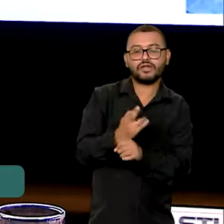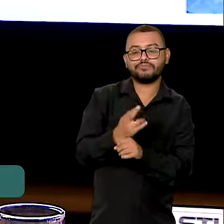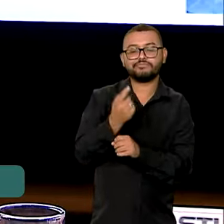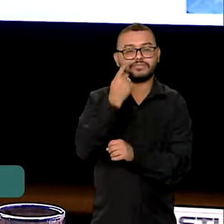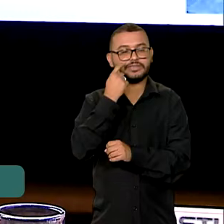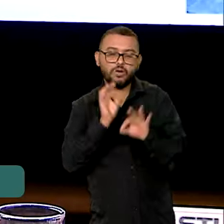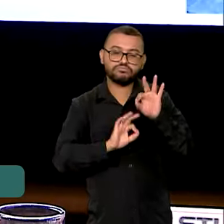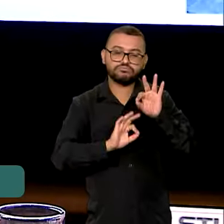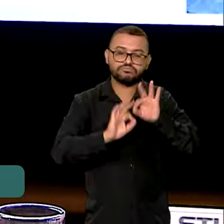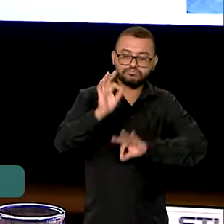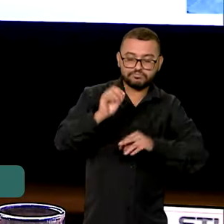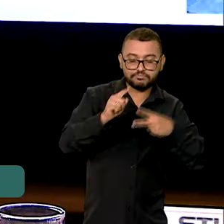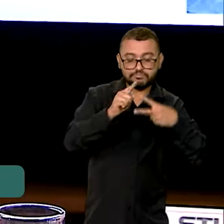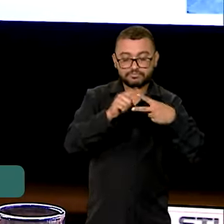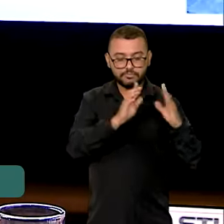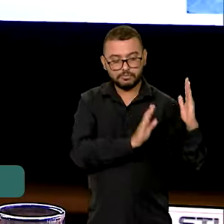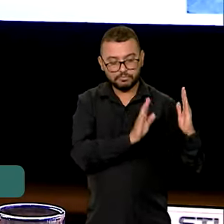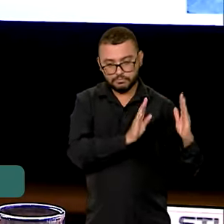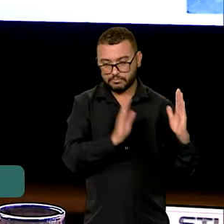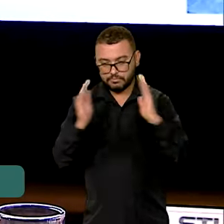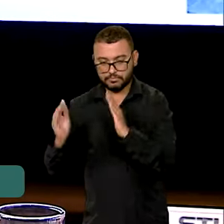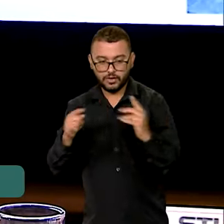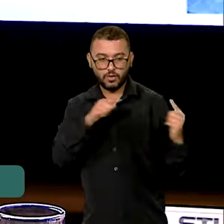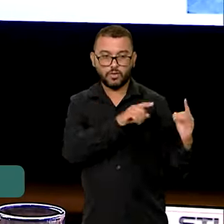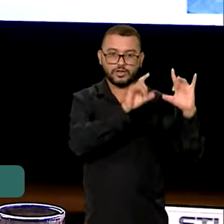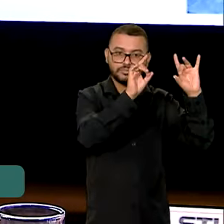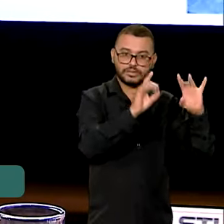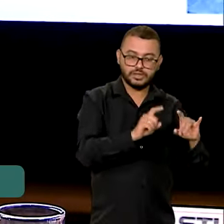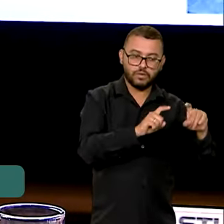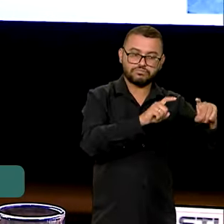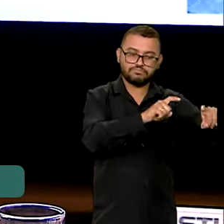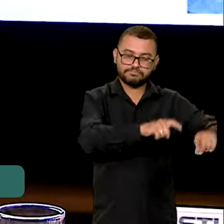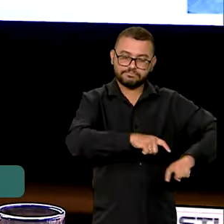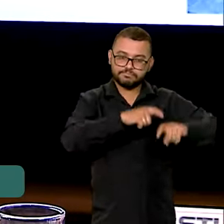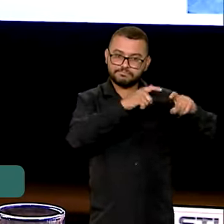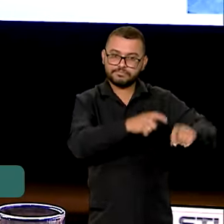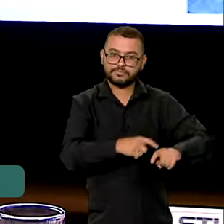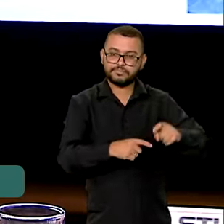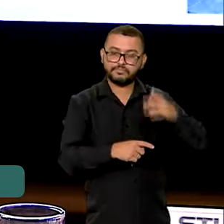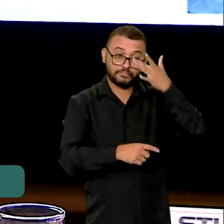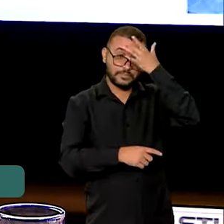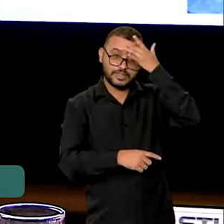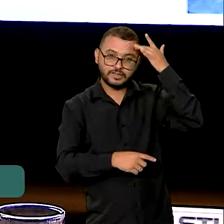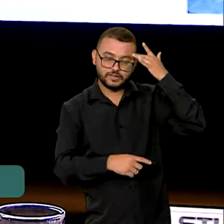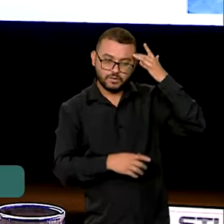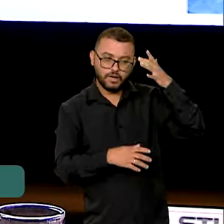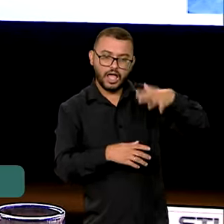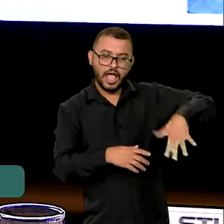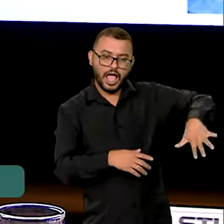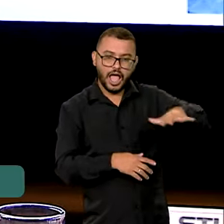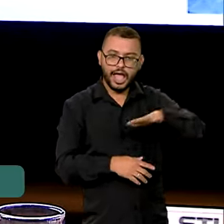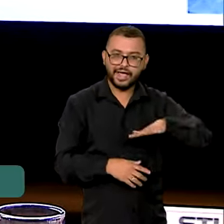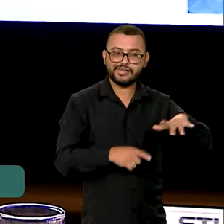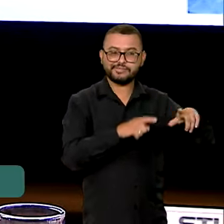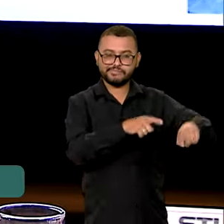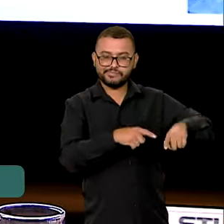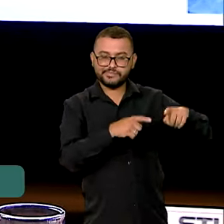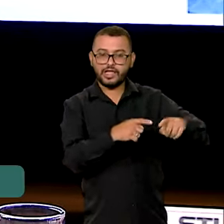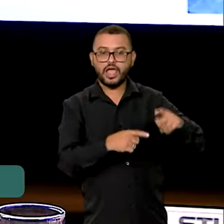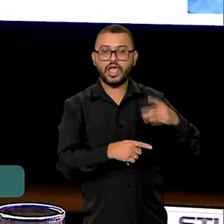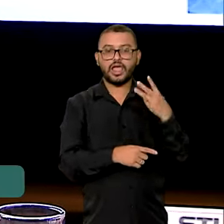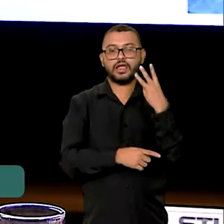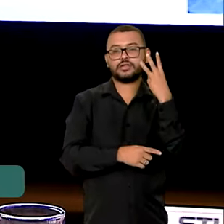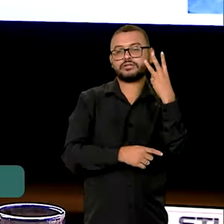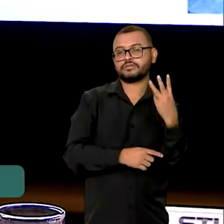nós temos que dividir isso em duas fases. O primeiro, em especial na agropecuária, é o passivo que tem esse setor. É um setor que já vem de